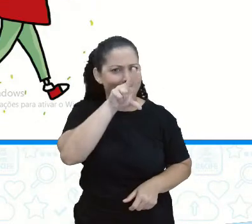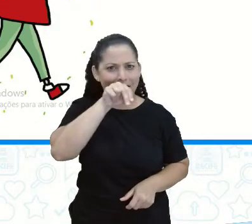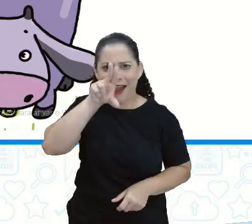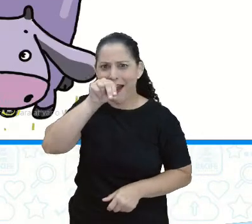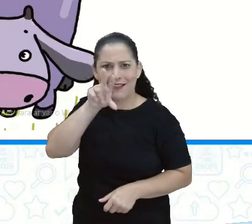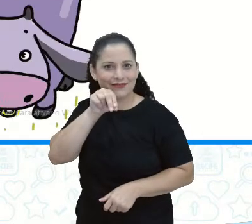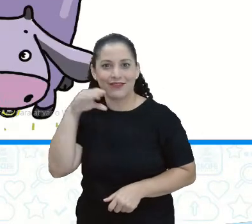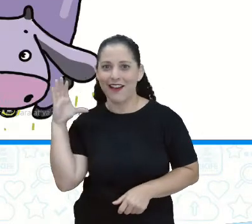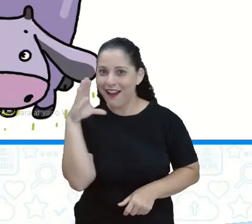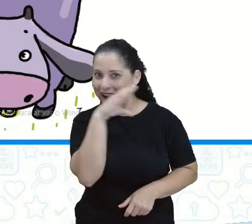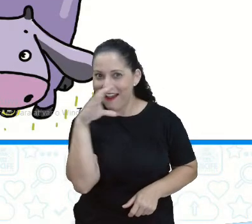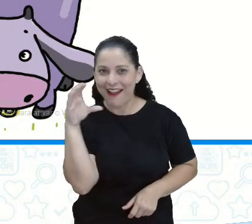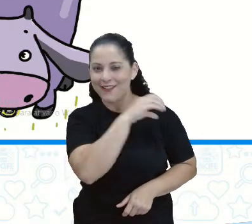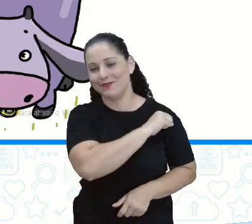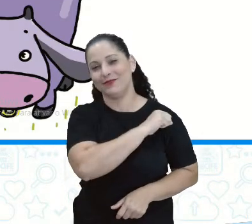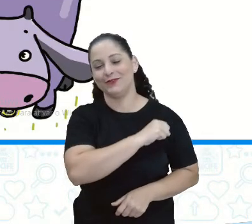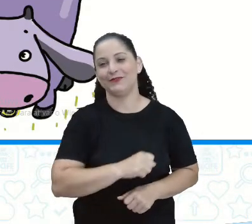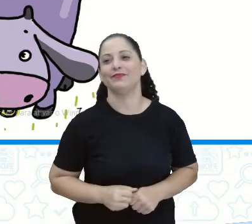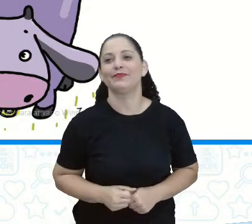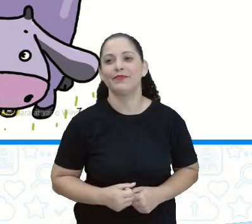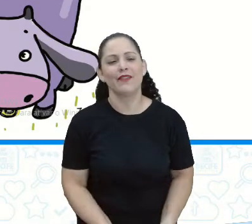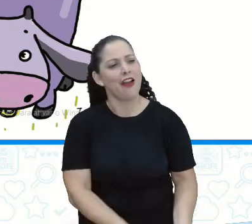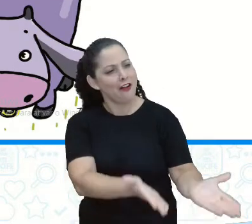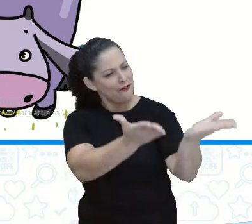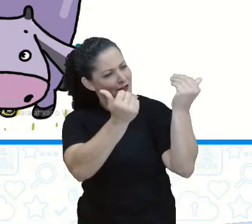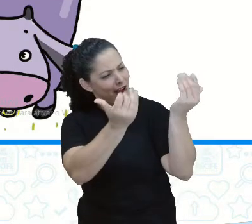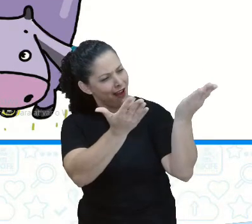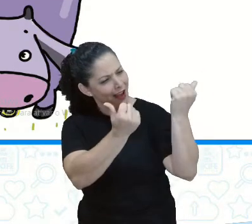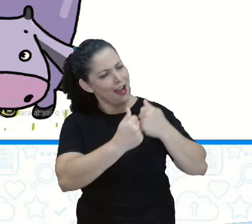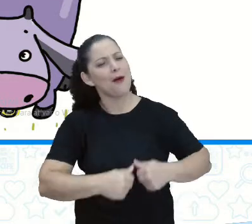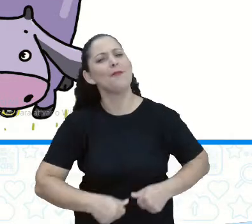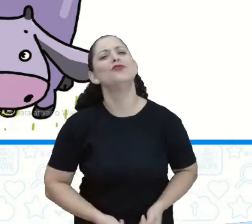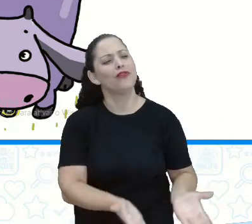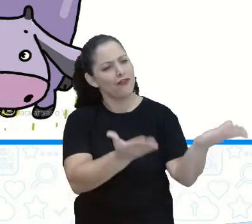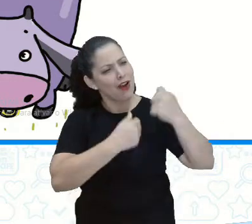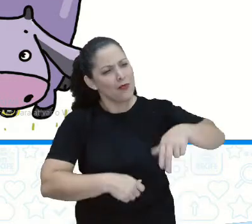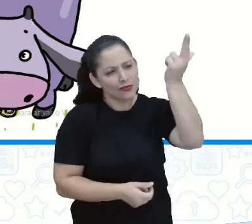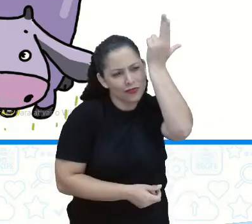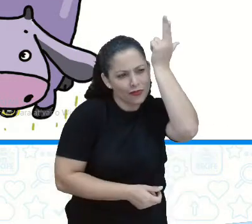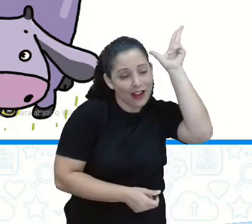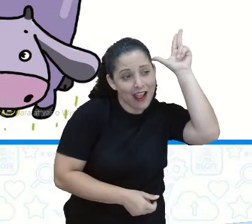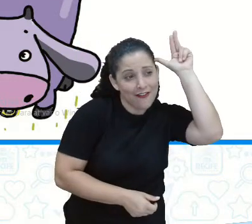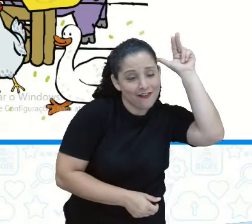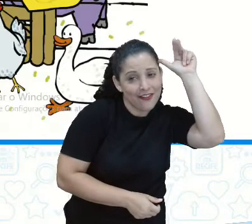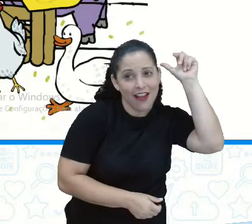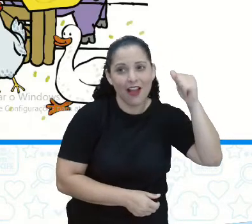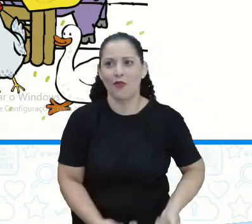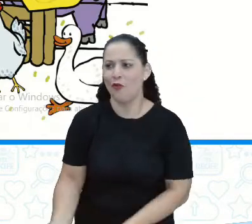Vamos lá, Pocotó Anda, Mumu